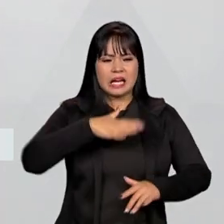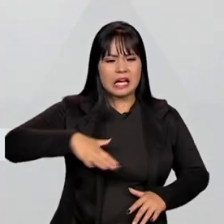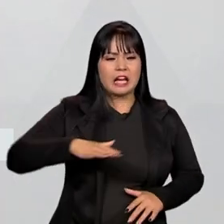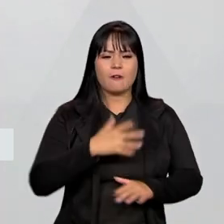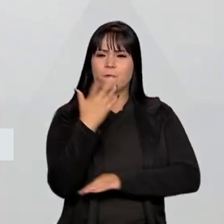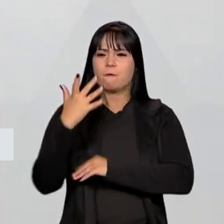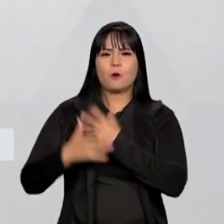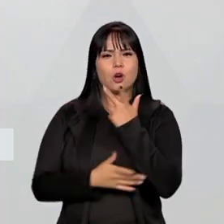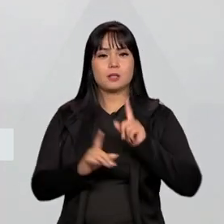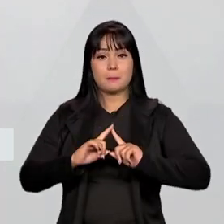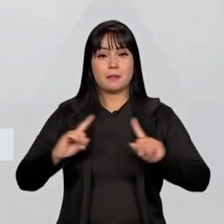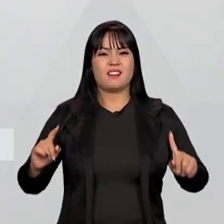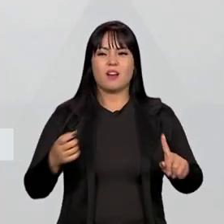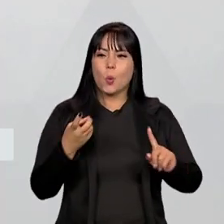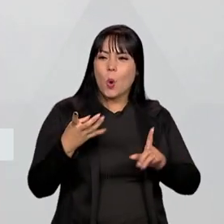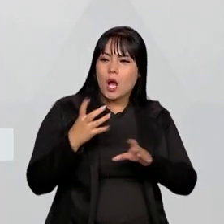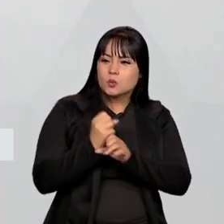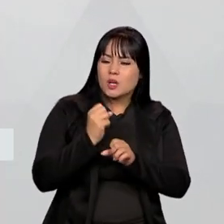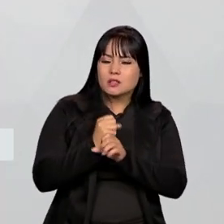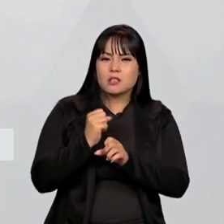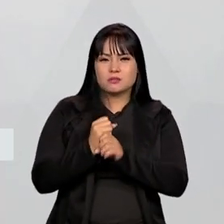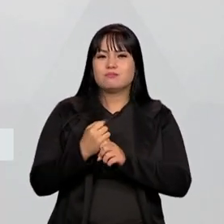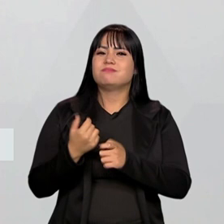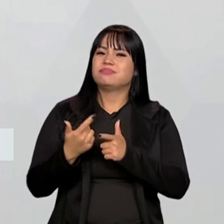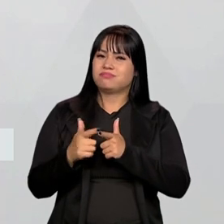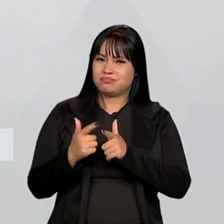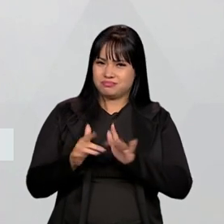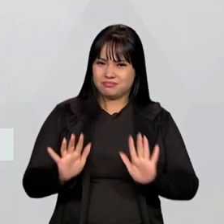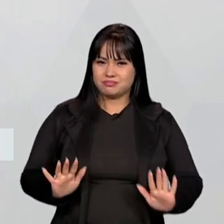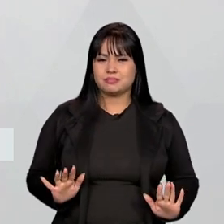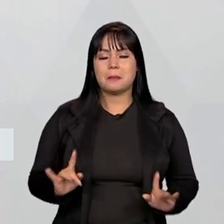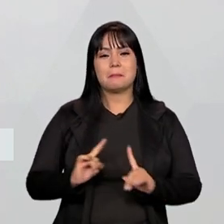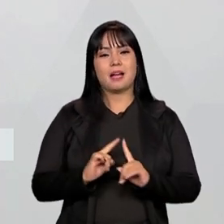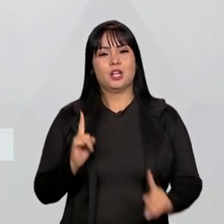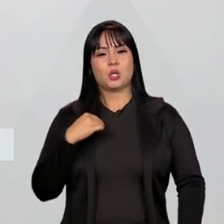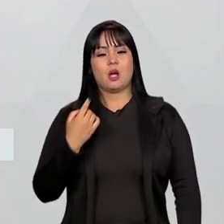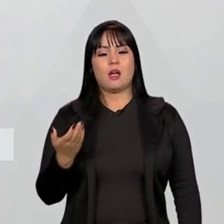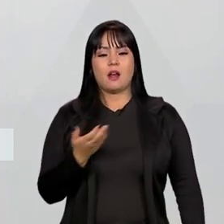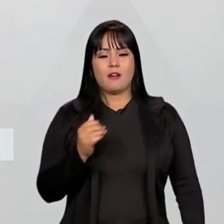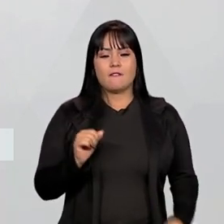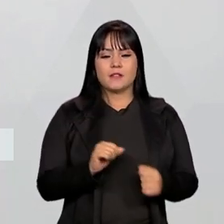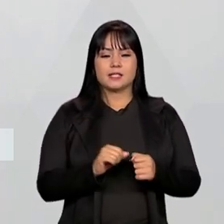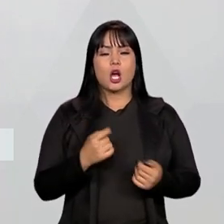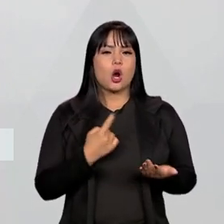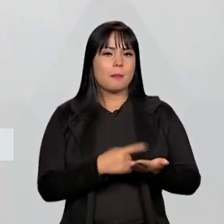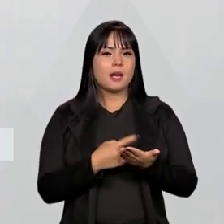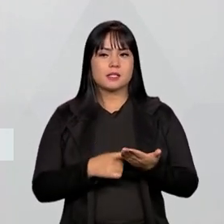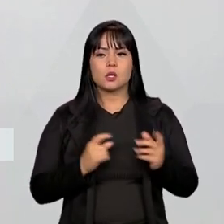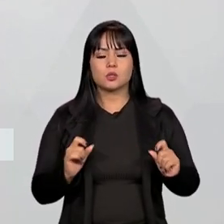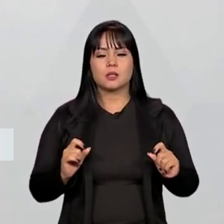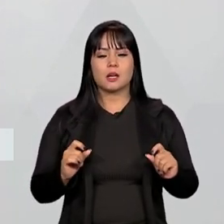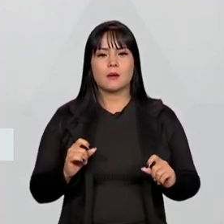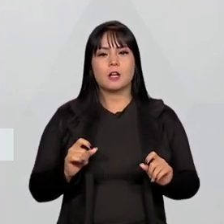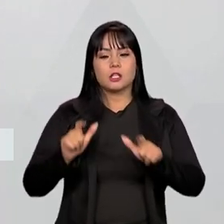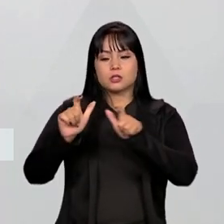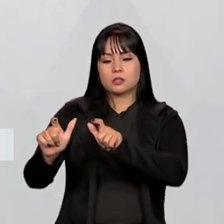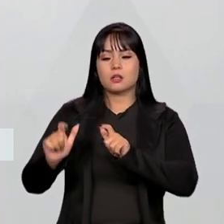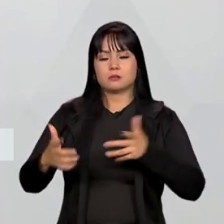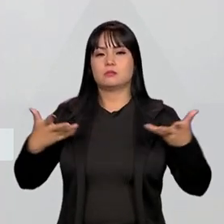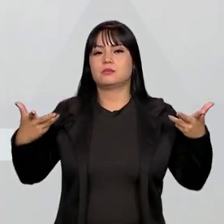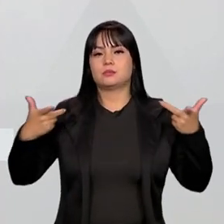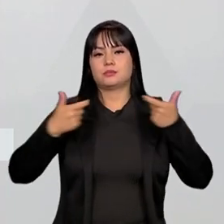uma grande quantidade de área degradada e nós queremos fazer uma cooperação no terreno da